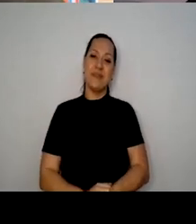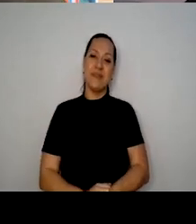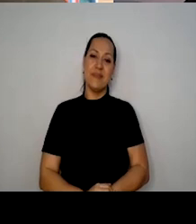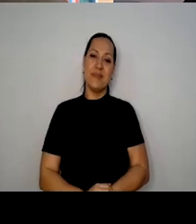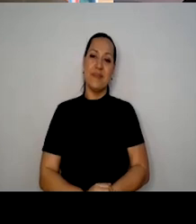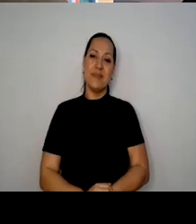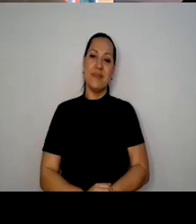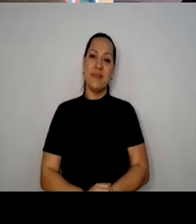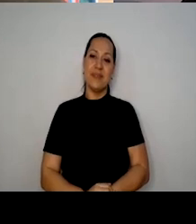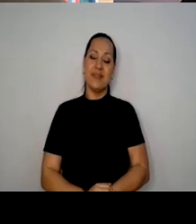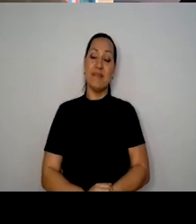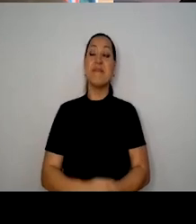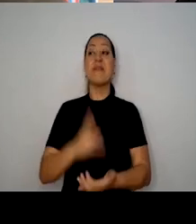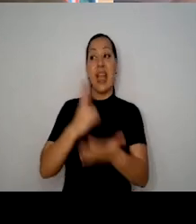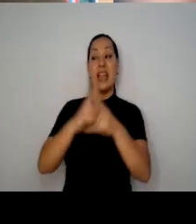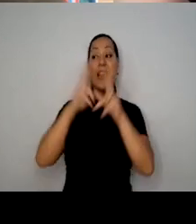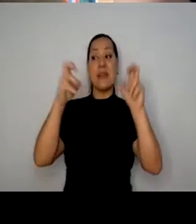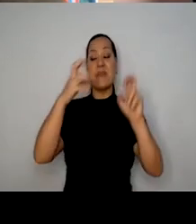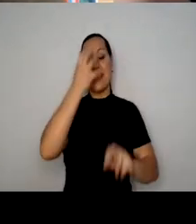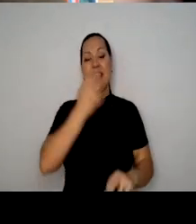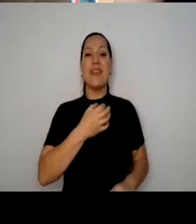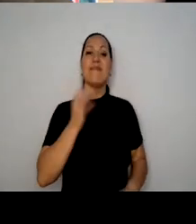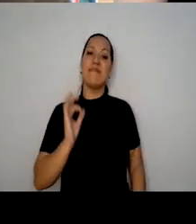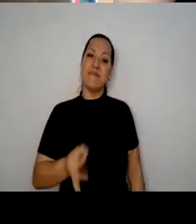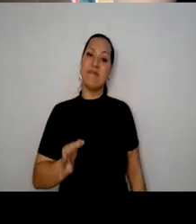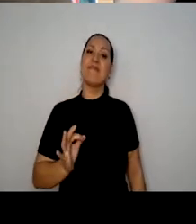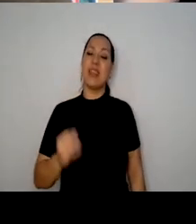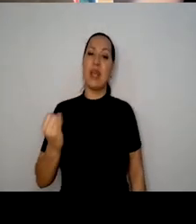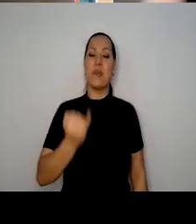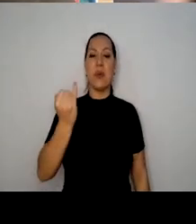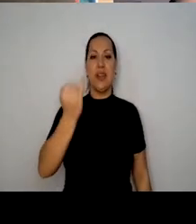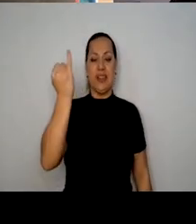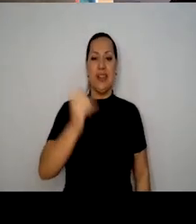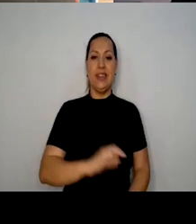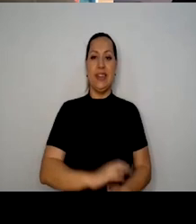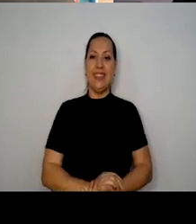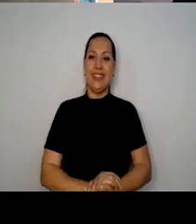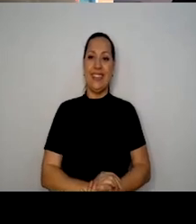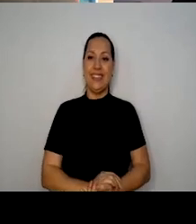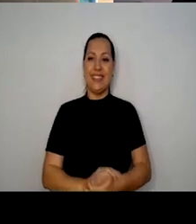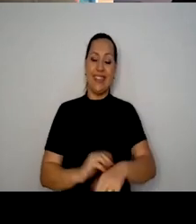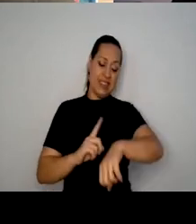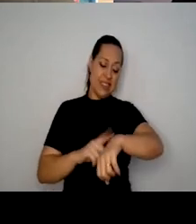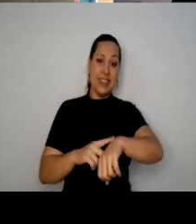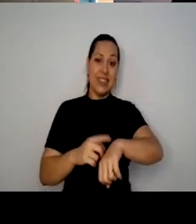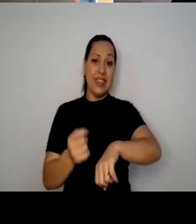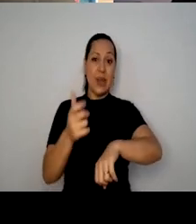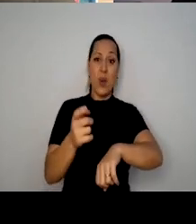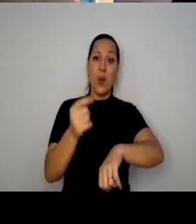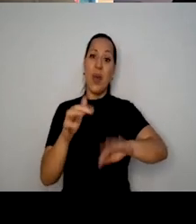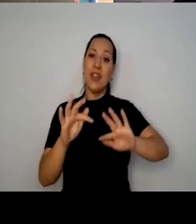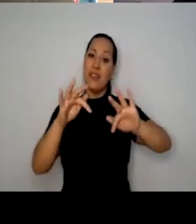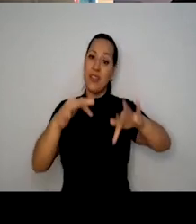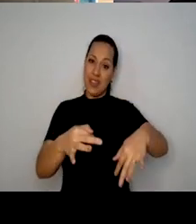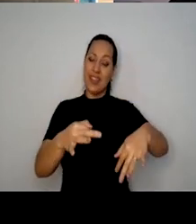É sempre falando sério. Não, é muito sério. É muito importante. A gente aqui está chegando, gente. Estamos chegando no final. A gente vai